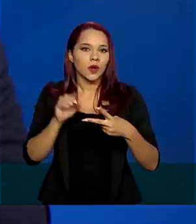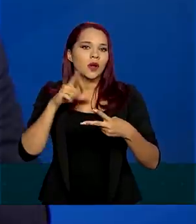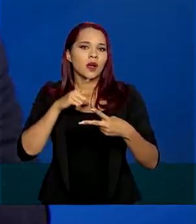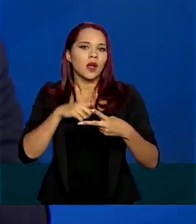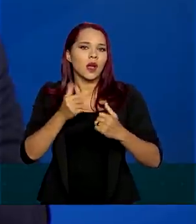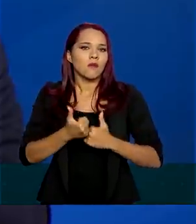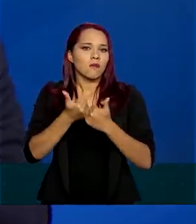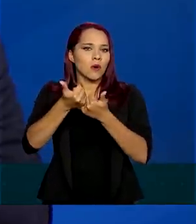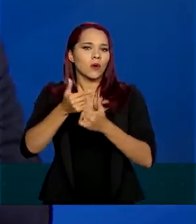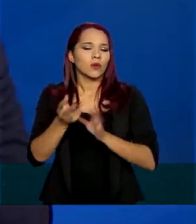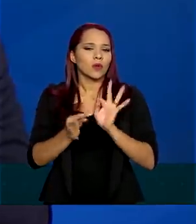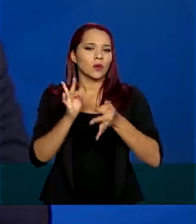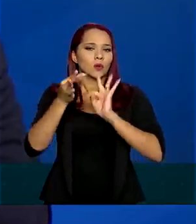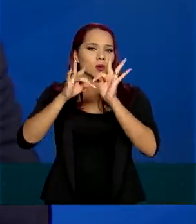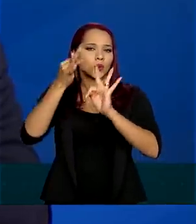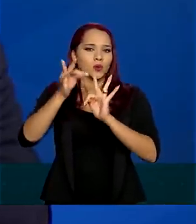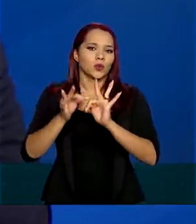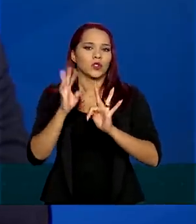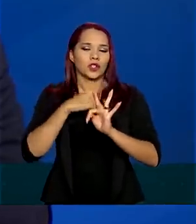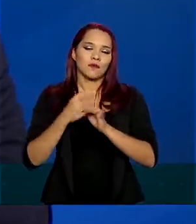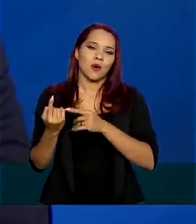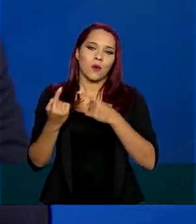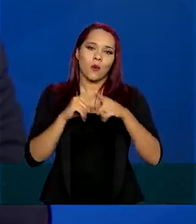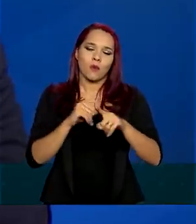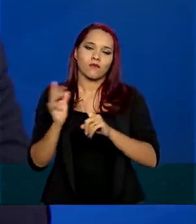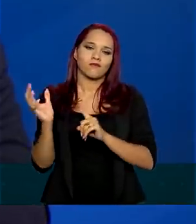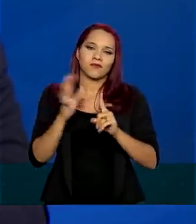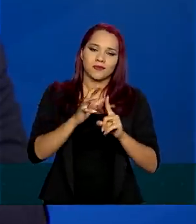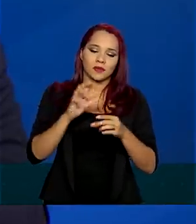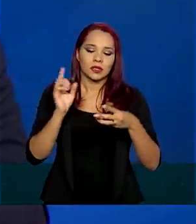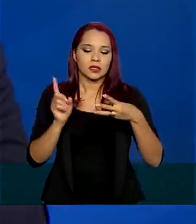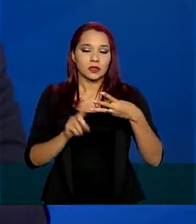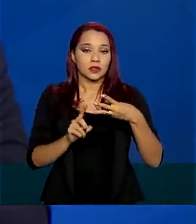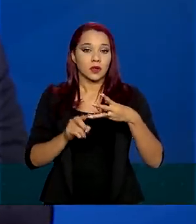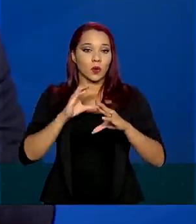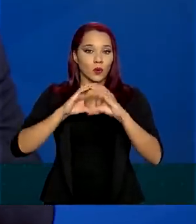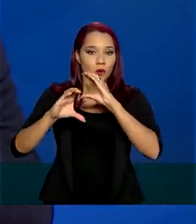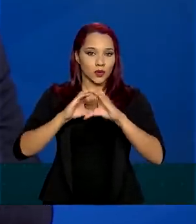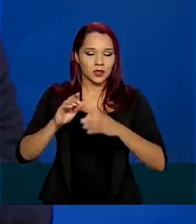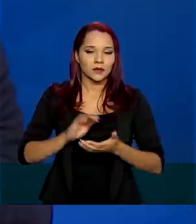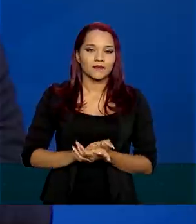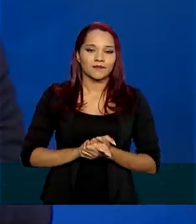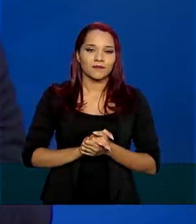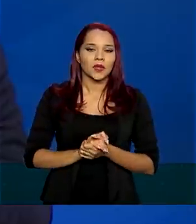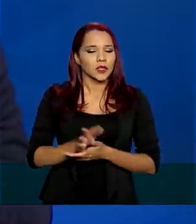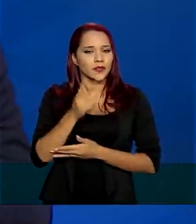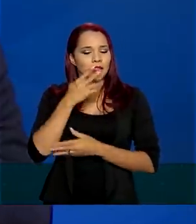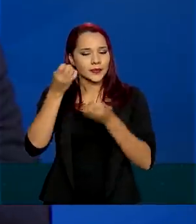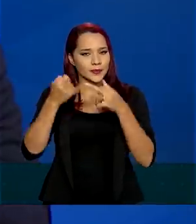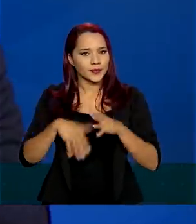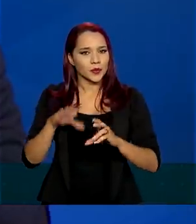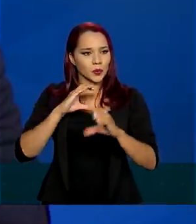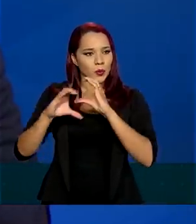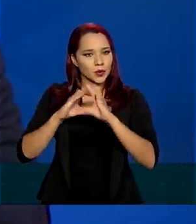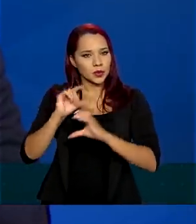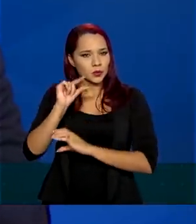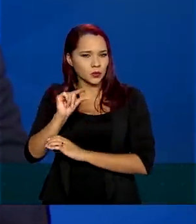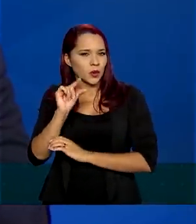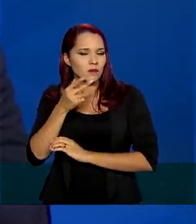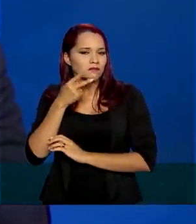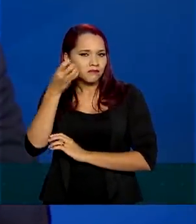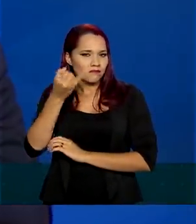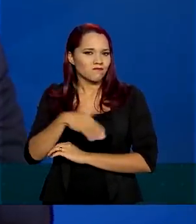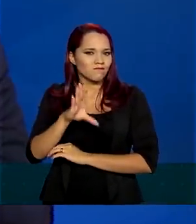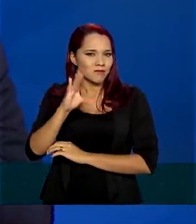ao apoio de tecnologia para o combate aos impactos e a outra em comunicações. Nós falamos sobre comunicações, um pouco aqui sobre ciência